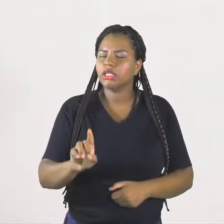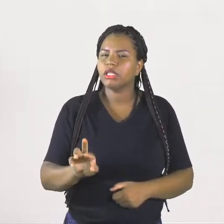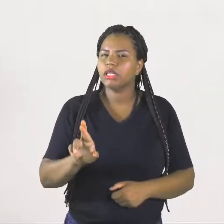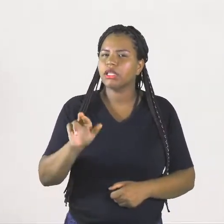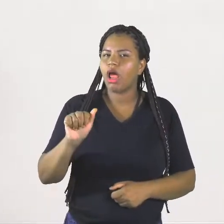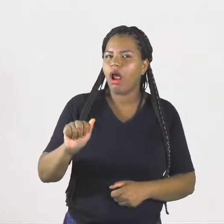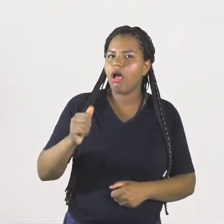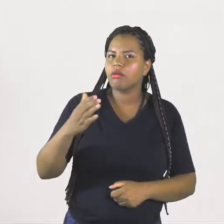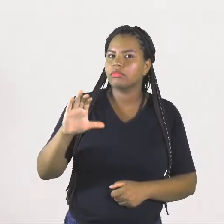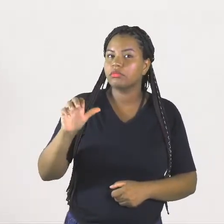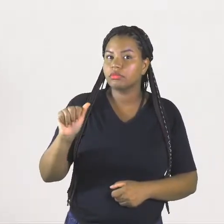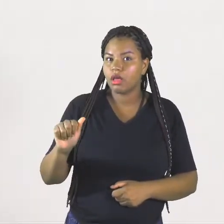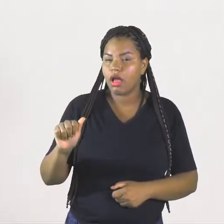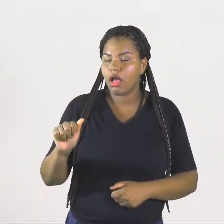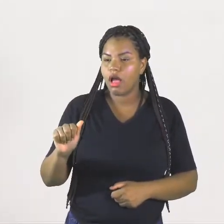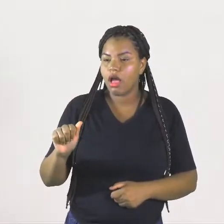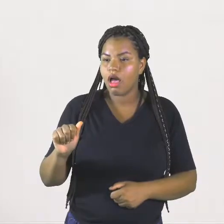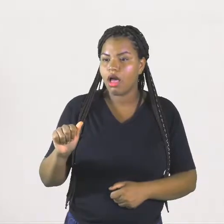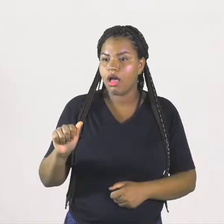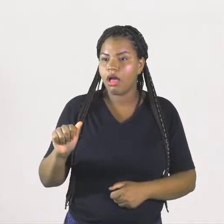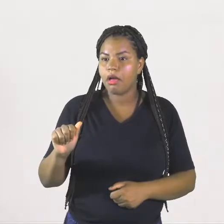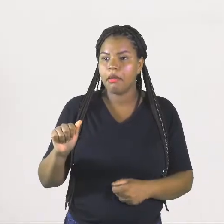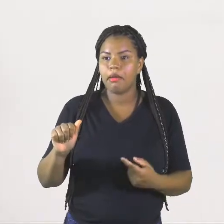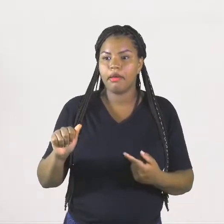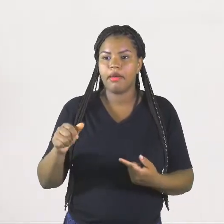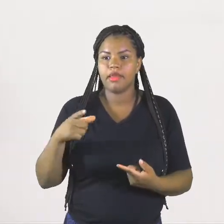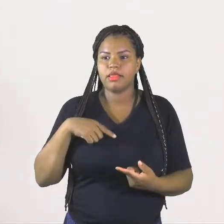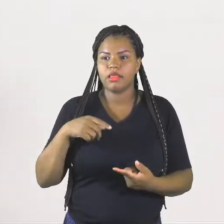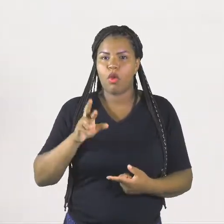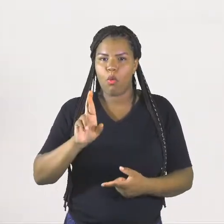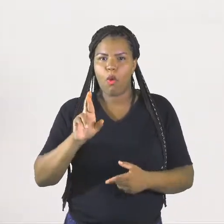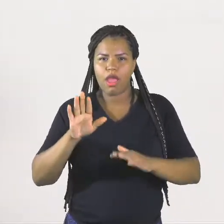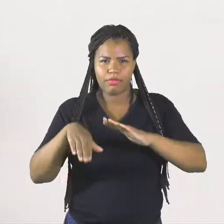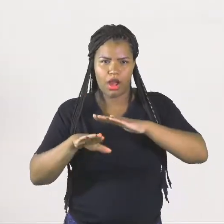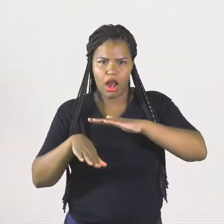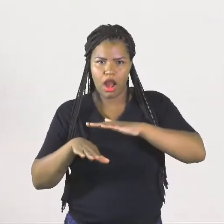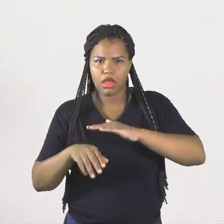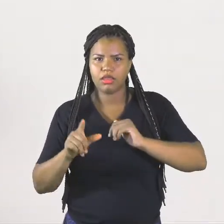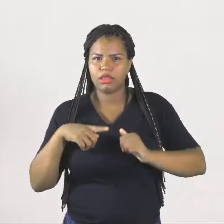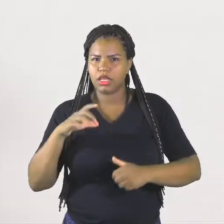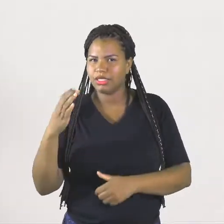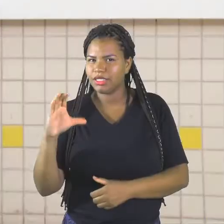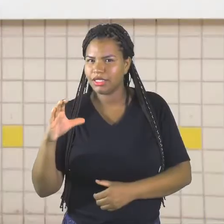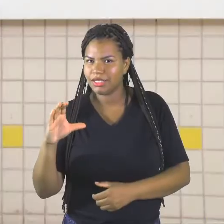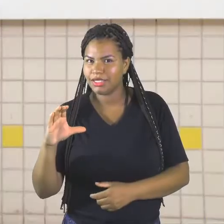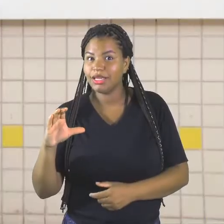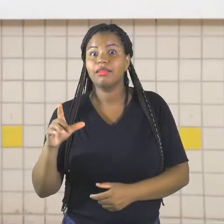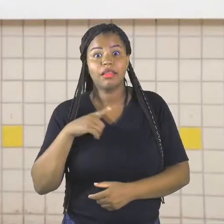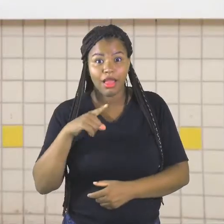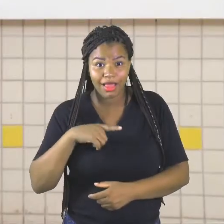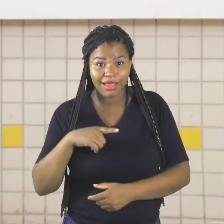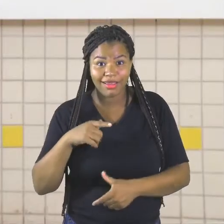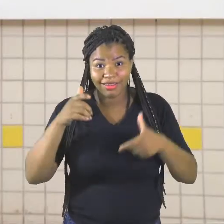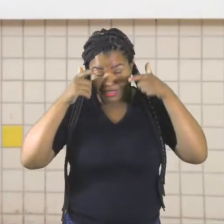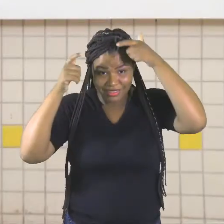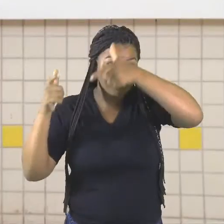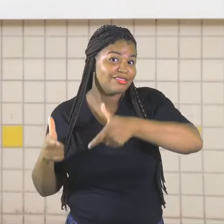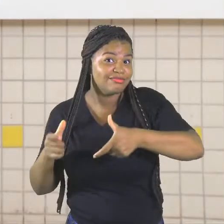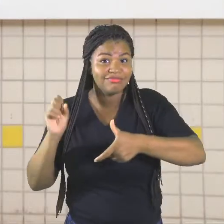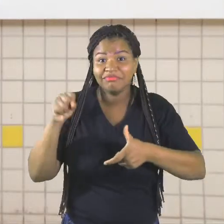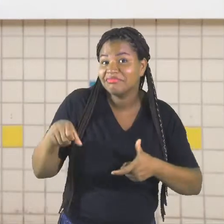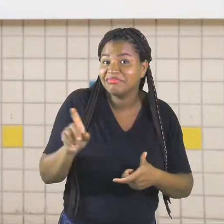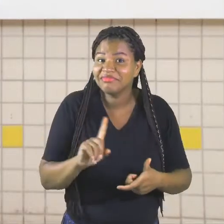Vidraça. Vidraça tem o R intrometido? Tem C cedilha? Tem. Tira o chapéu, não tira? Tira.